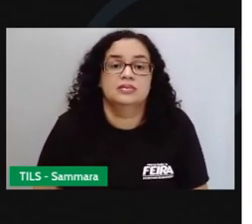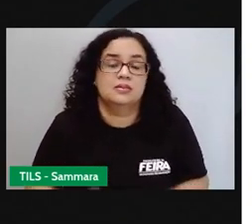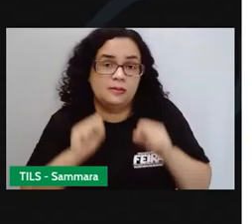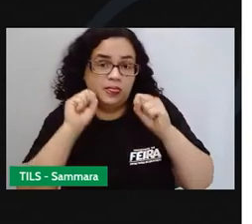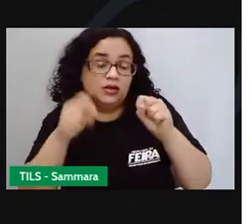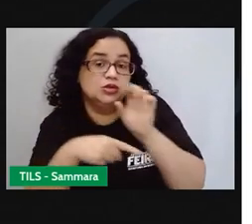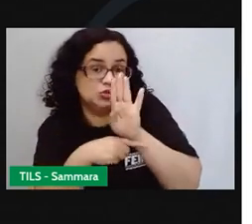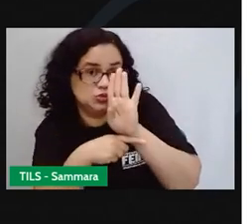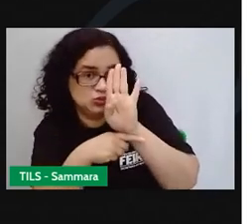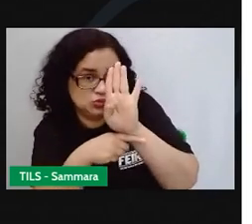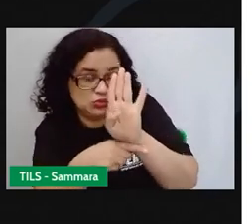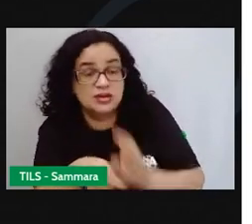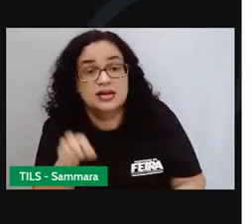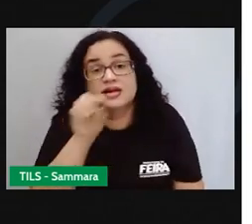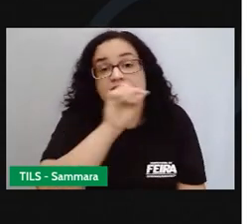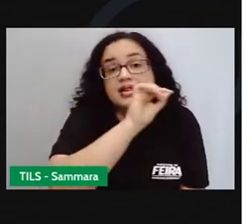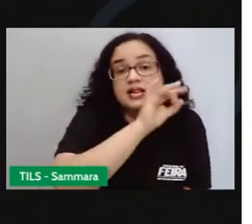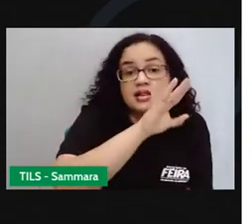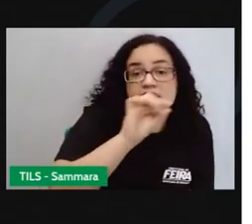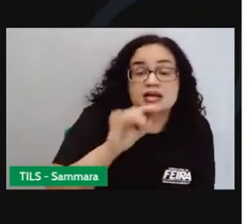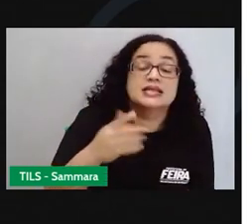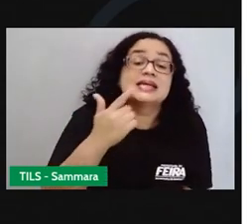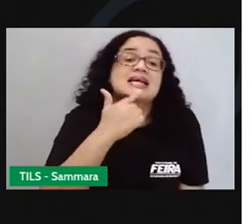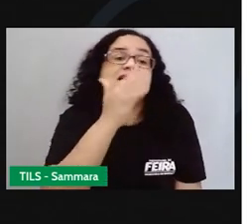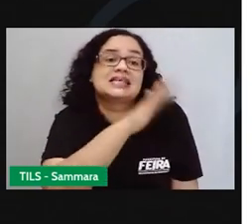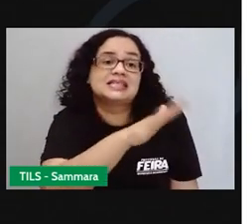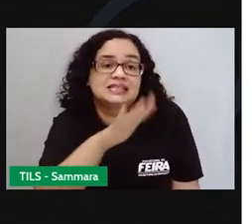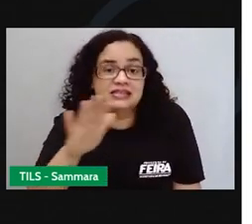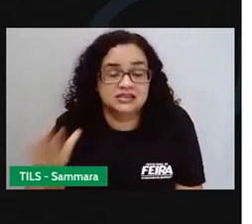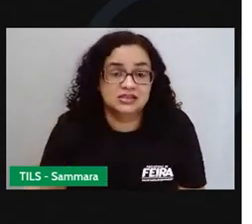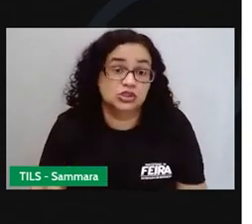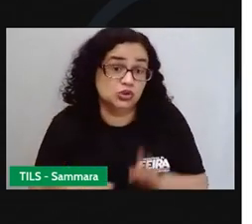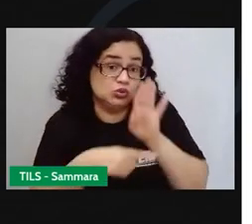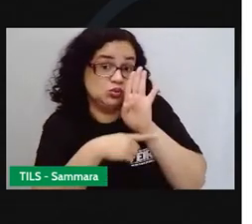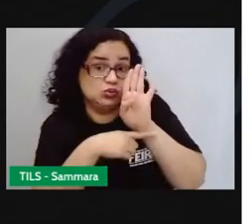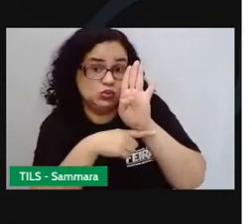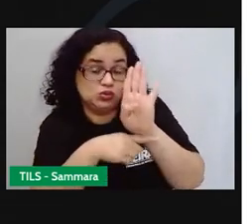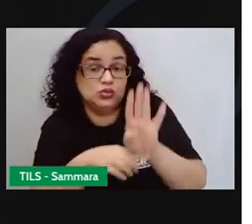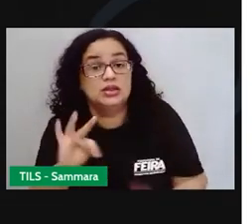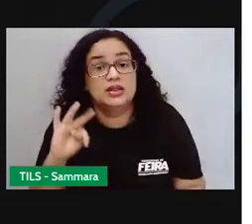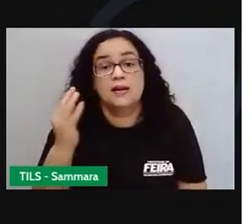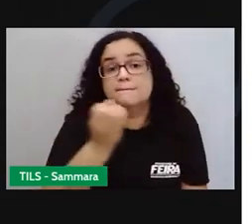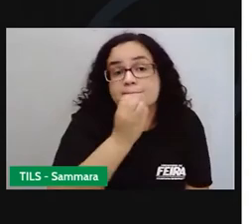doação, cada vez mais crianças terão essa oportunidade também.